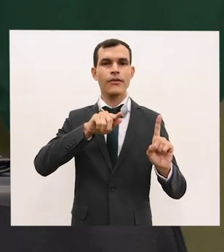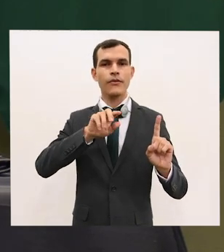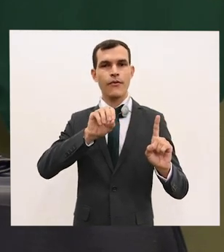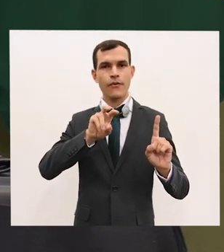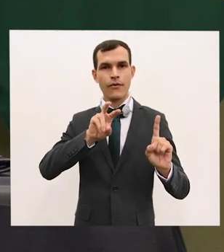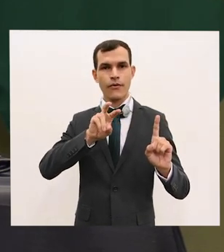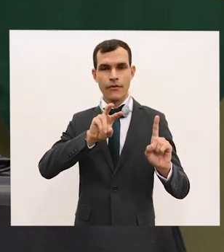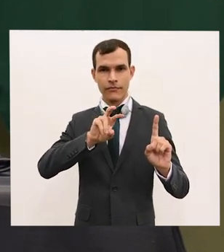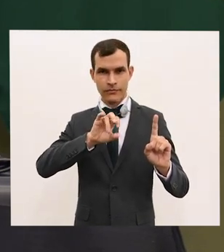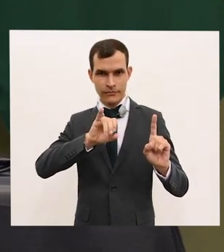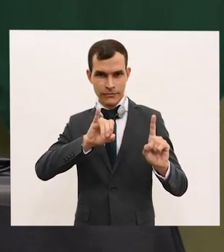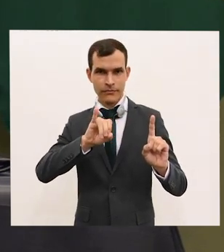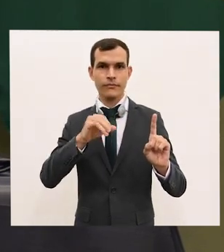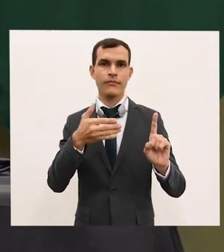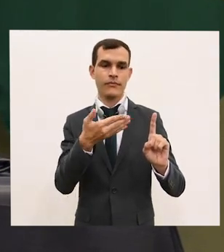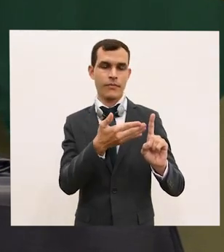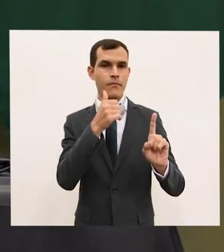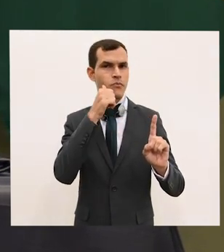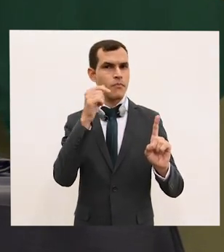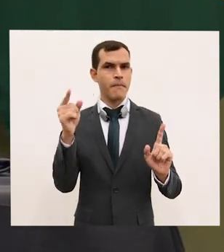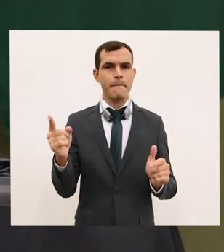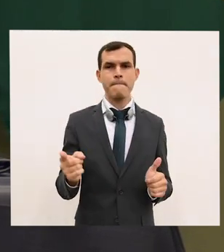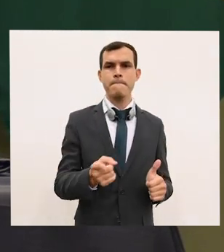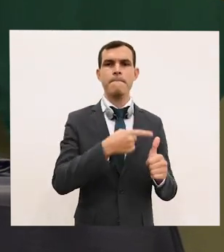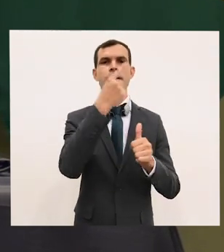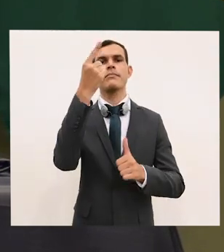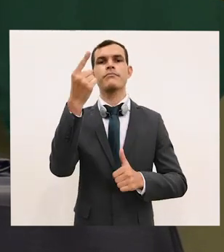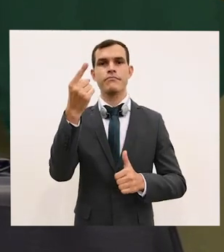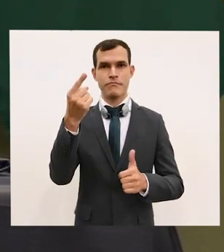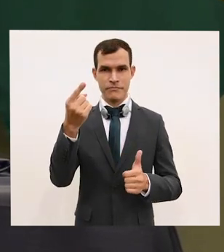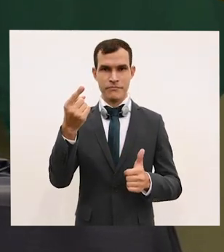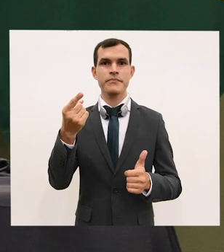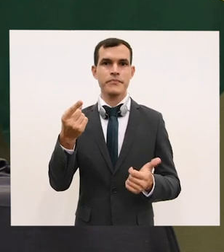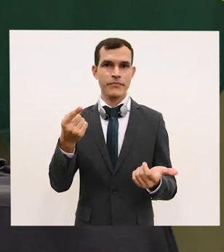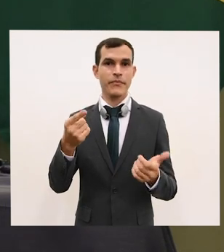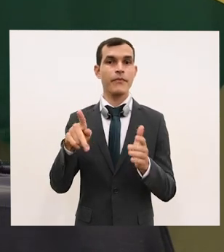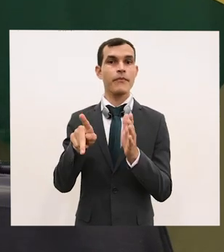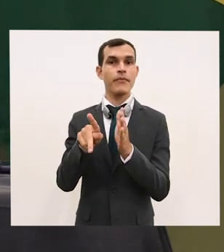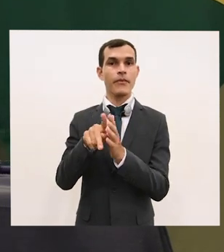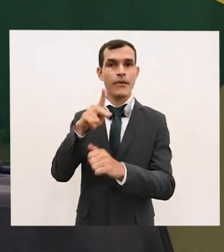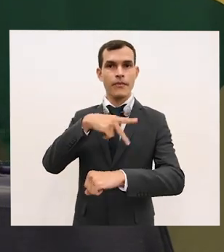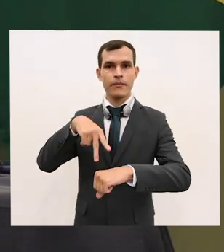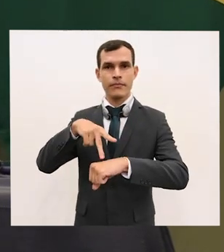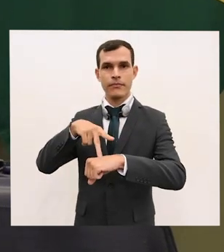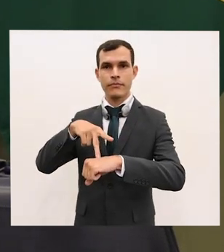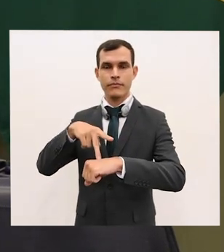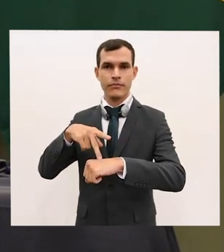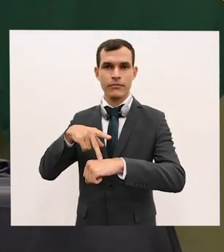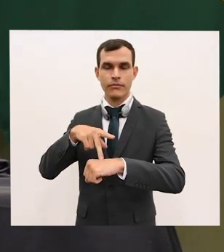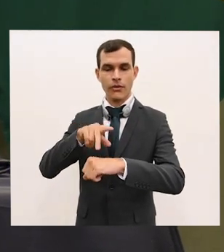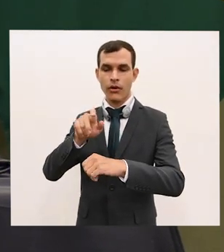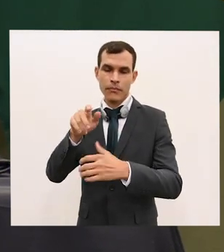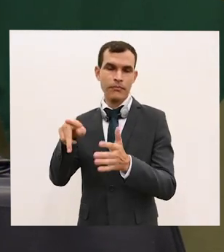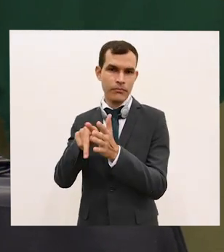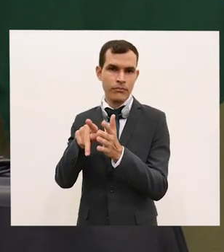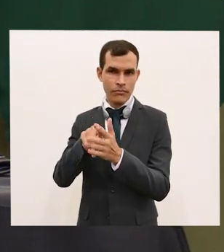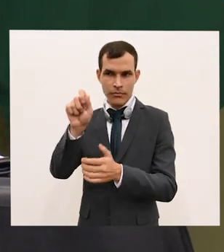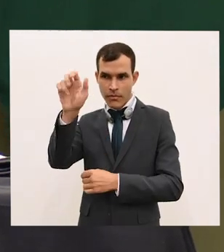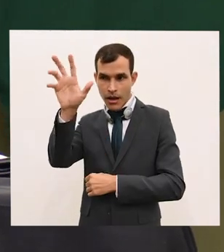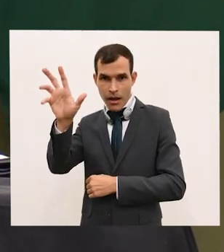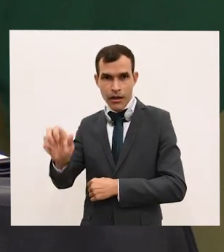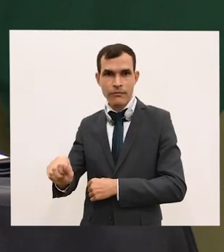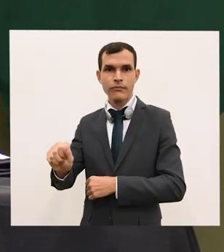como a primeira mulher africana, primeira mulher e primeira africana